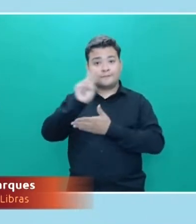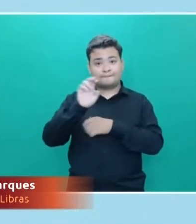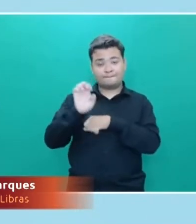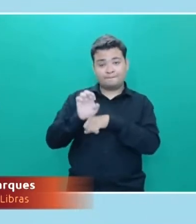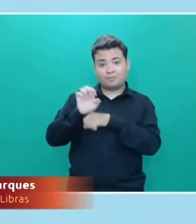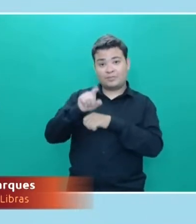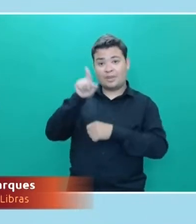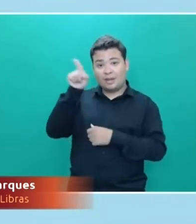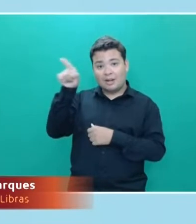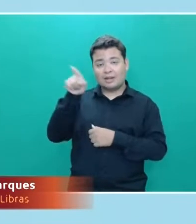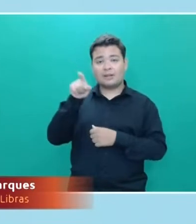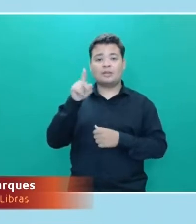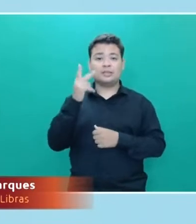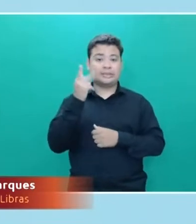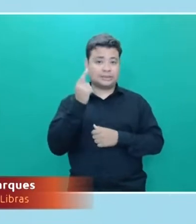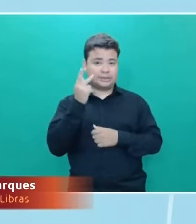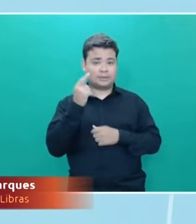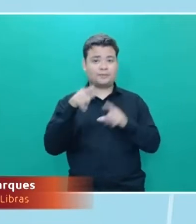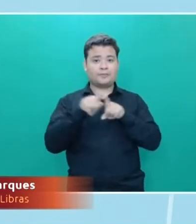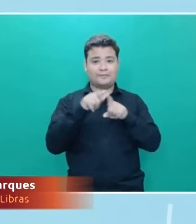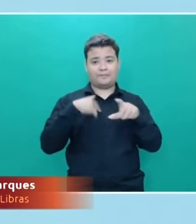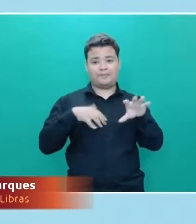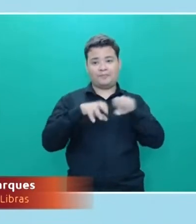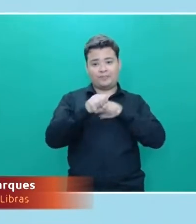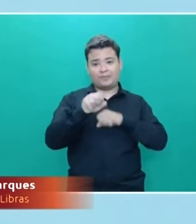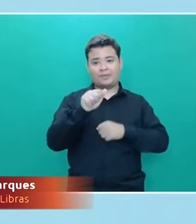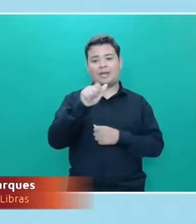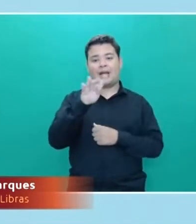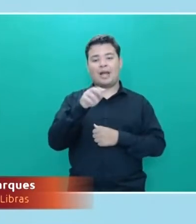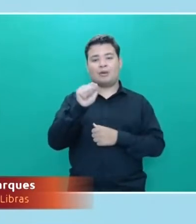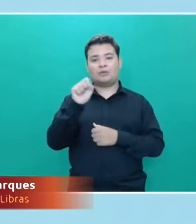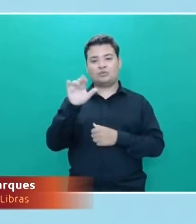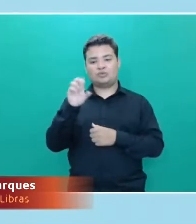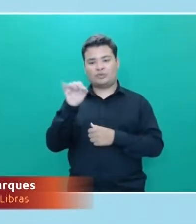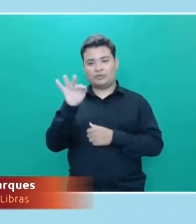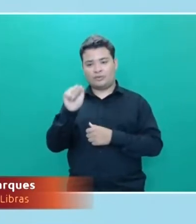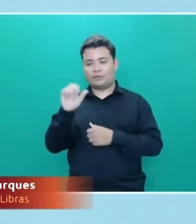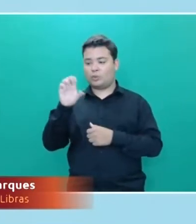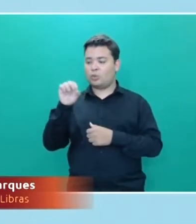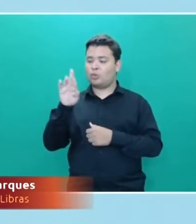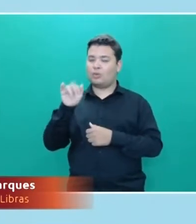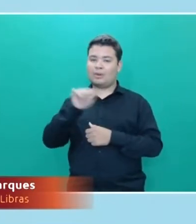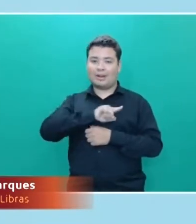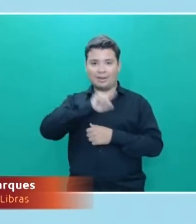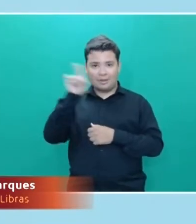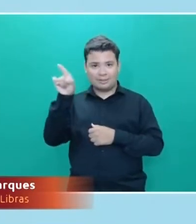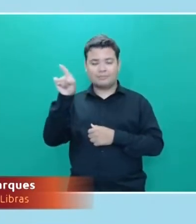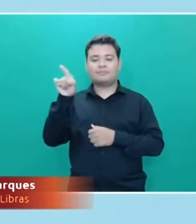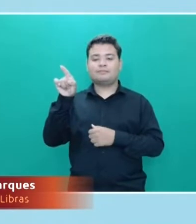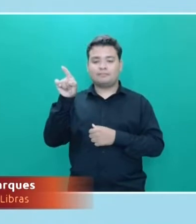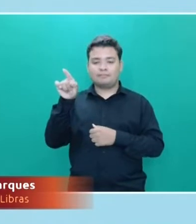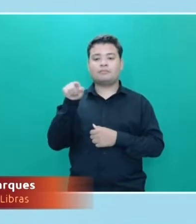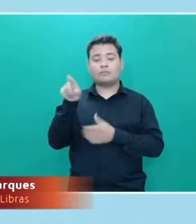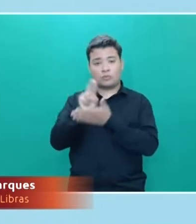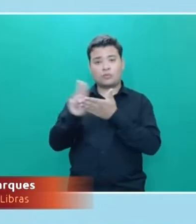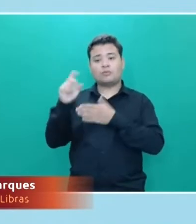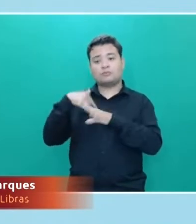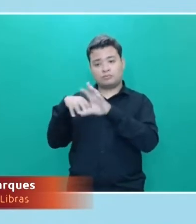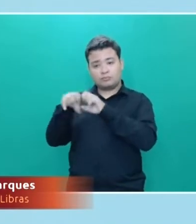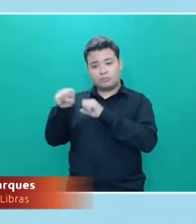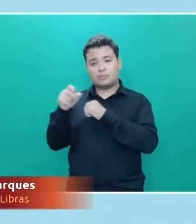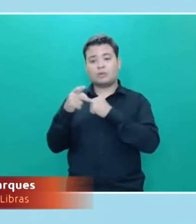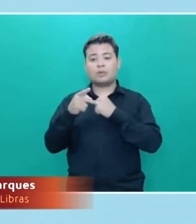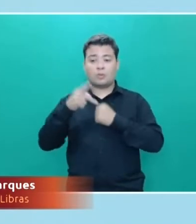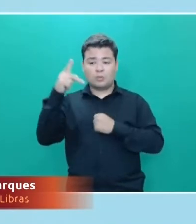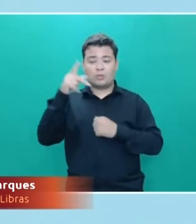Formado também pela Universidade Alta e Sofia de Coimbra, com pós-graduação em Direito do Trabalho. Atualmente,